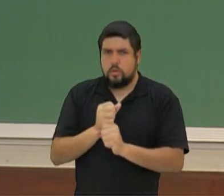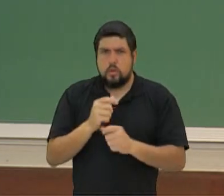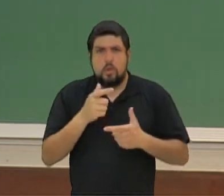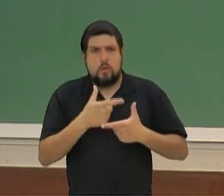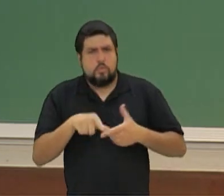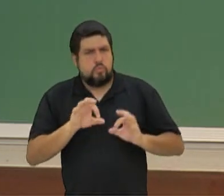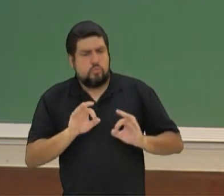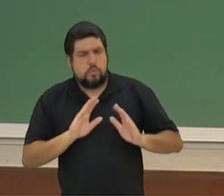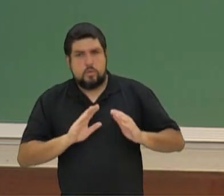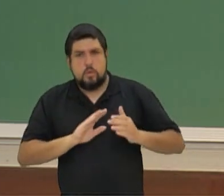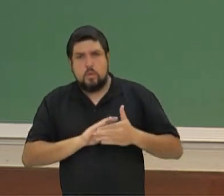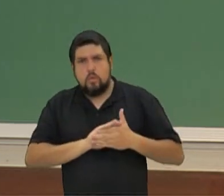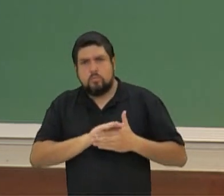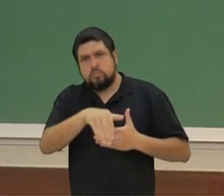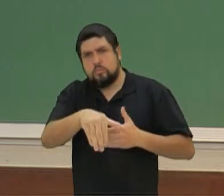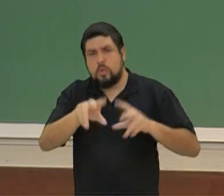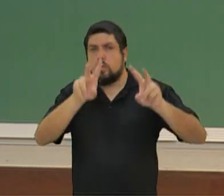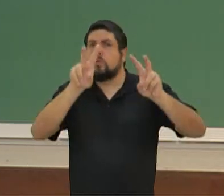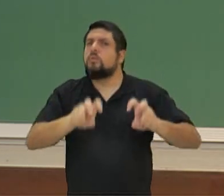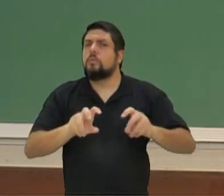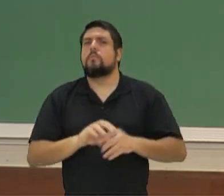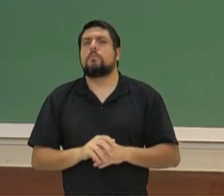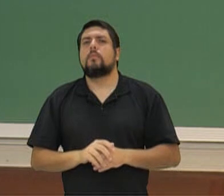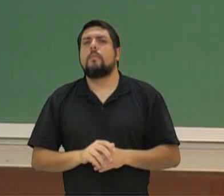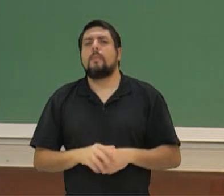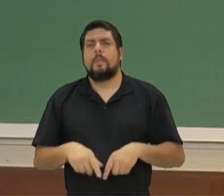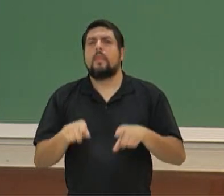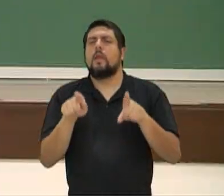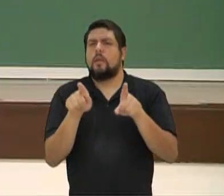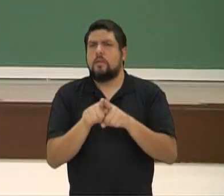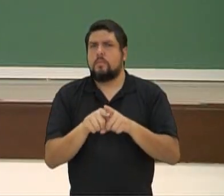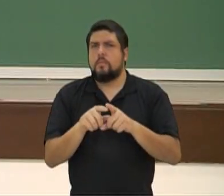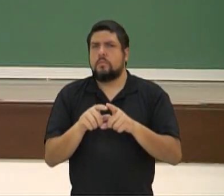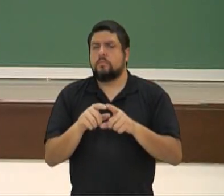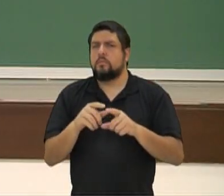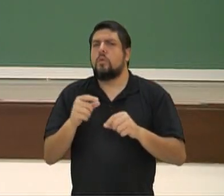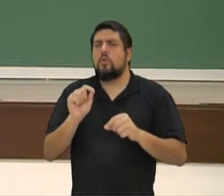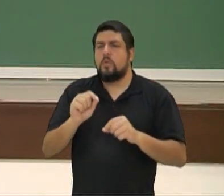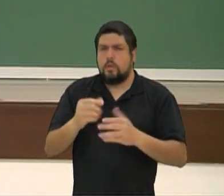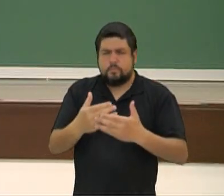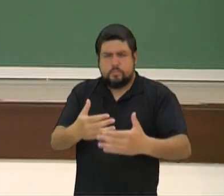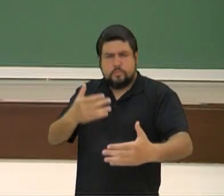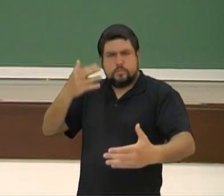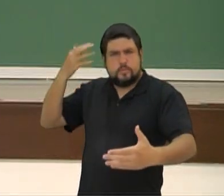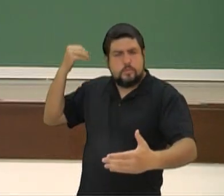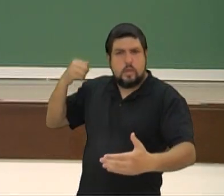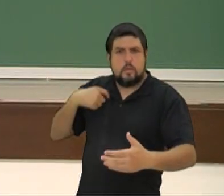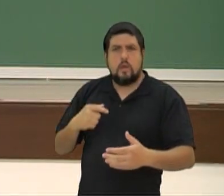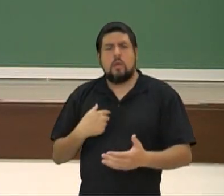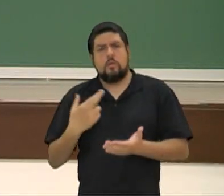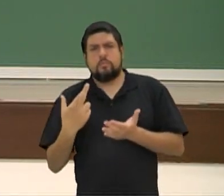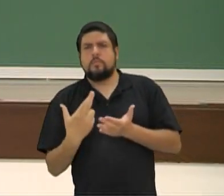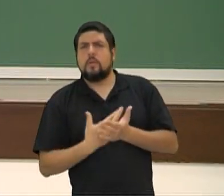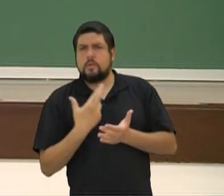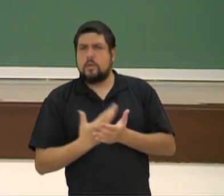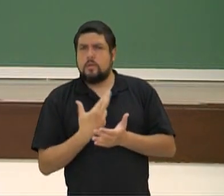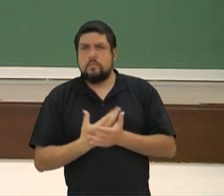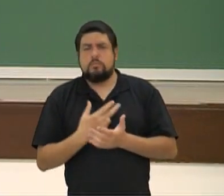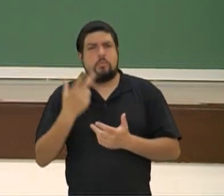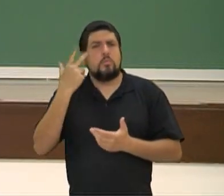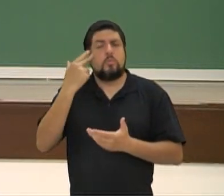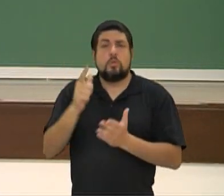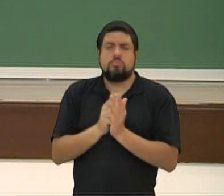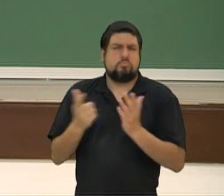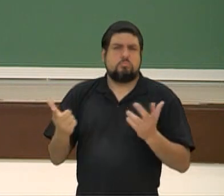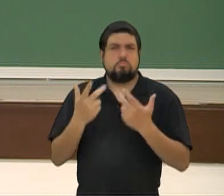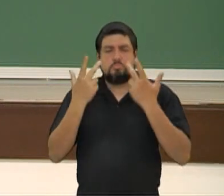vamos direto ao tema. E me chamou a atenção, como diz o outro, não era nem professor de história ainda, num belo dia, pega uma revista, enfim, periódico qualquer,